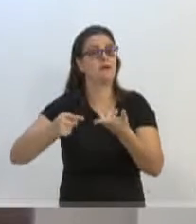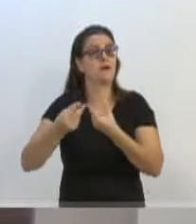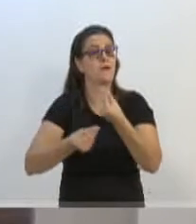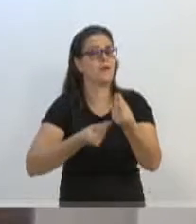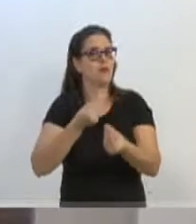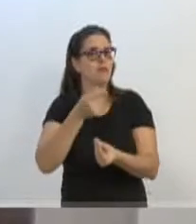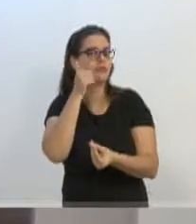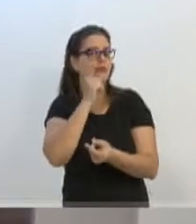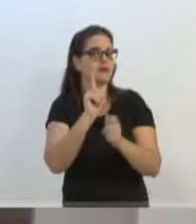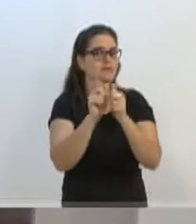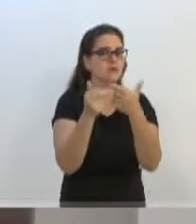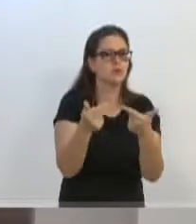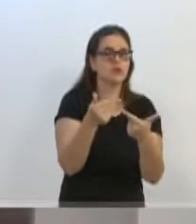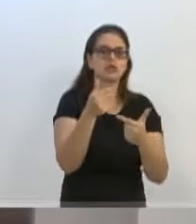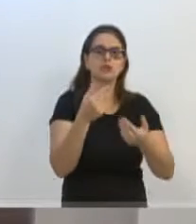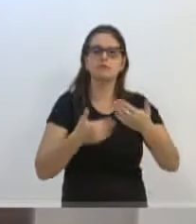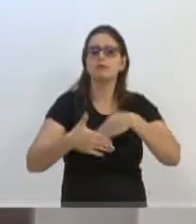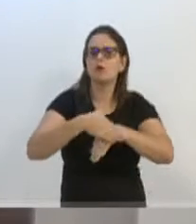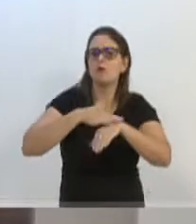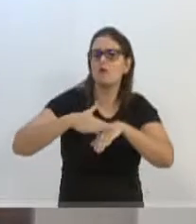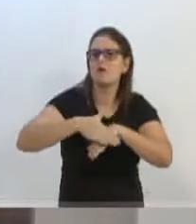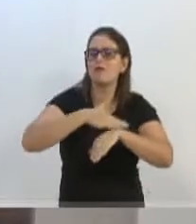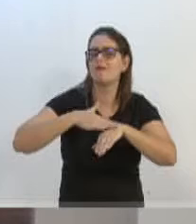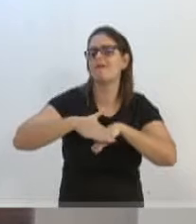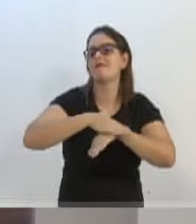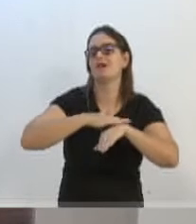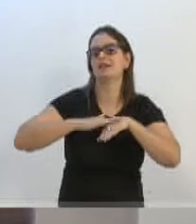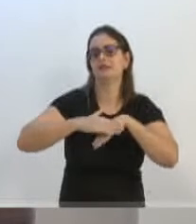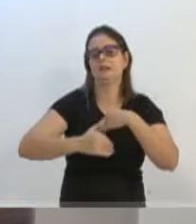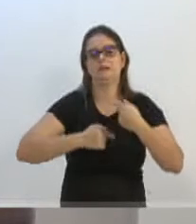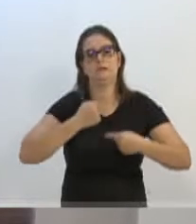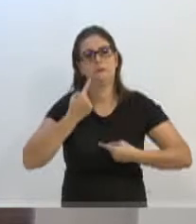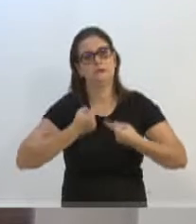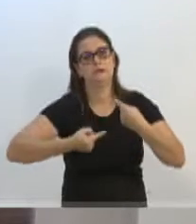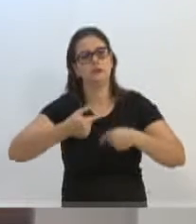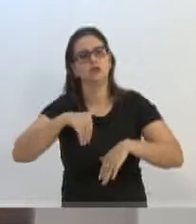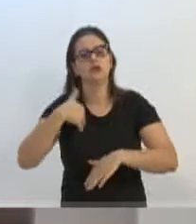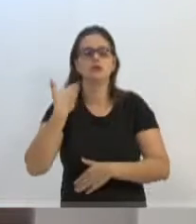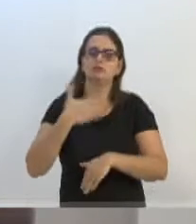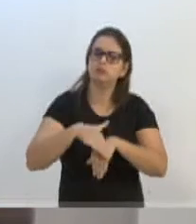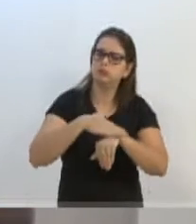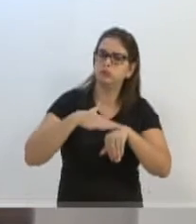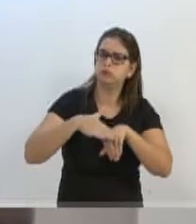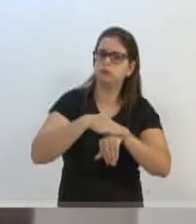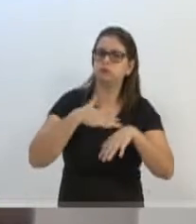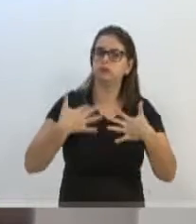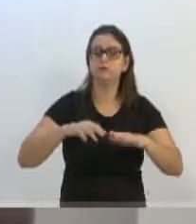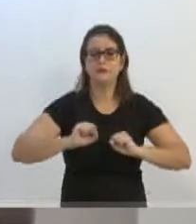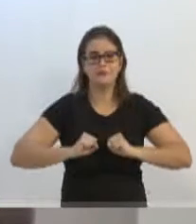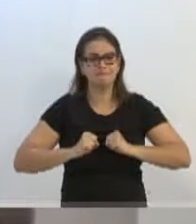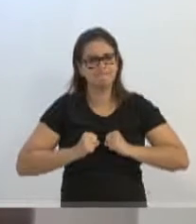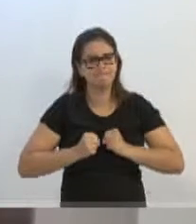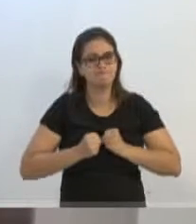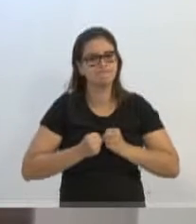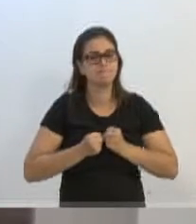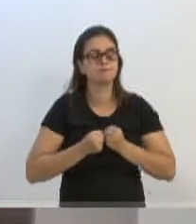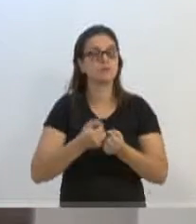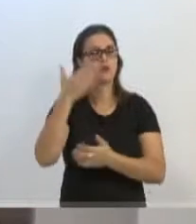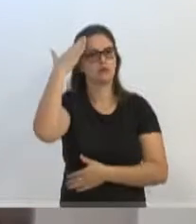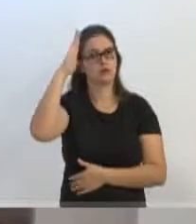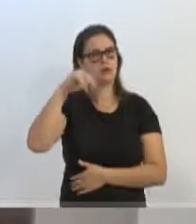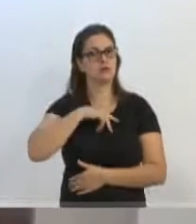dialogarmos, de construirmos, através de muito, de muito diálogo e de muito esforço, e sei bem o esforço que a gente tem que